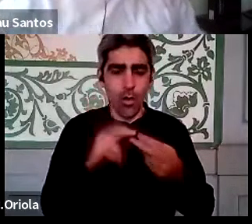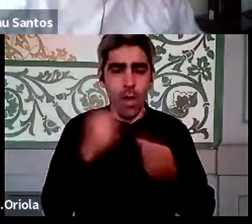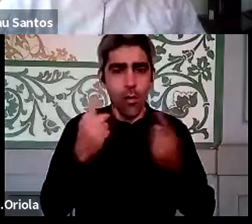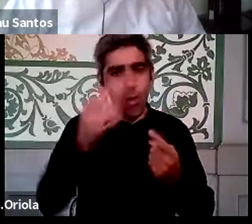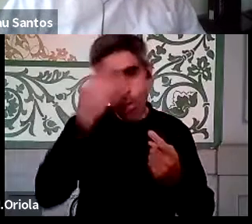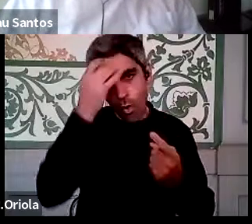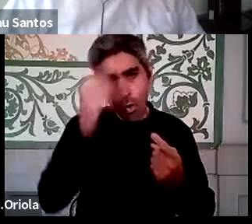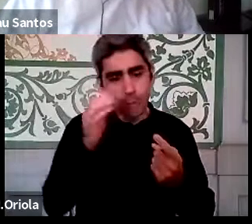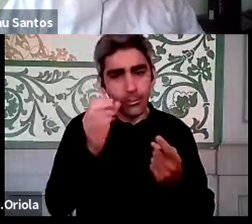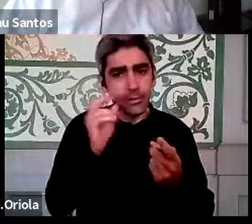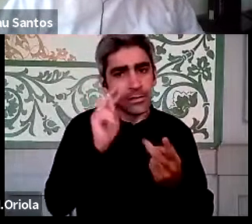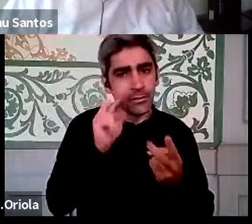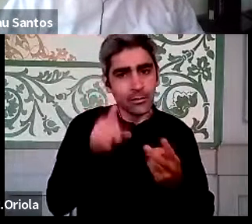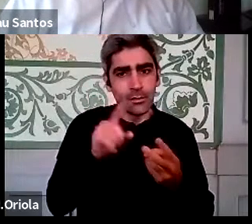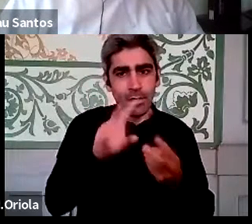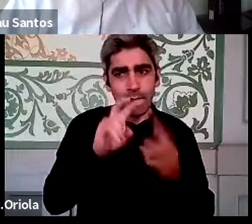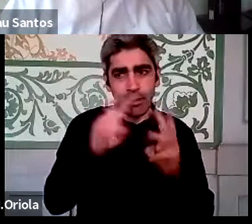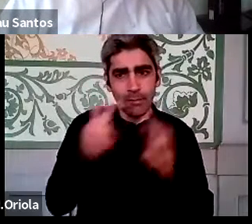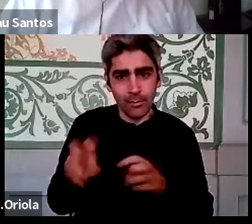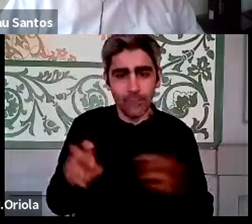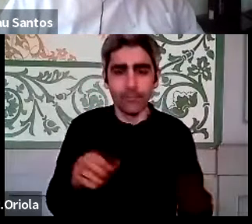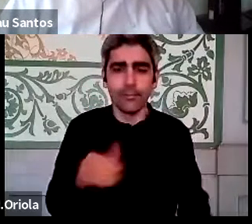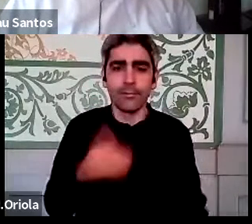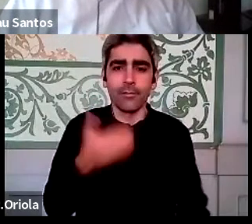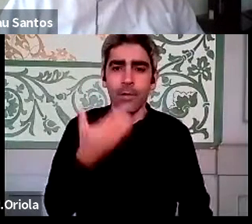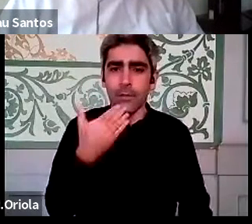sobre estas matérias. Muito obrigado, Nicolau.